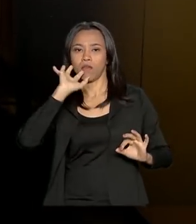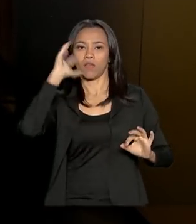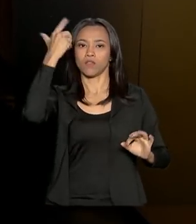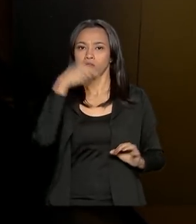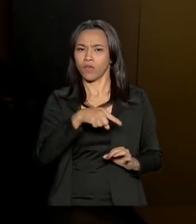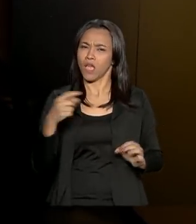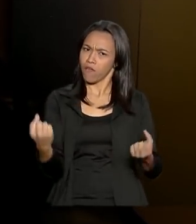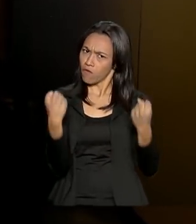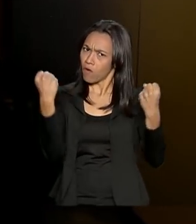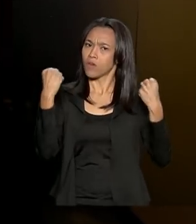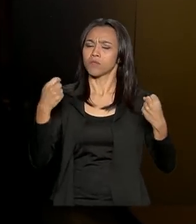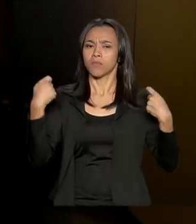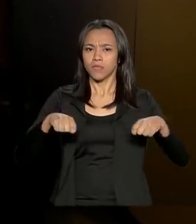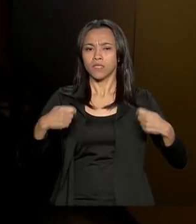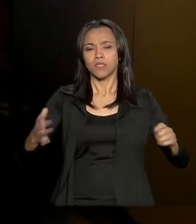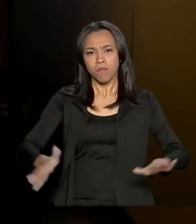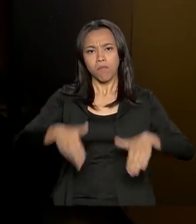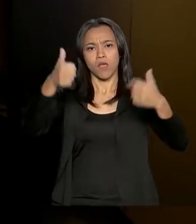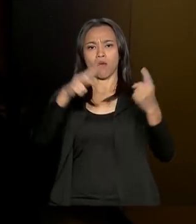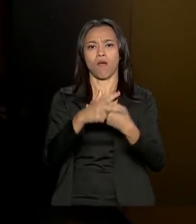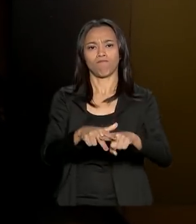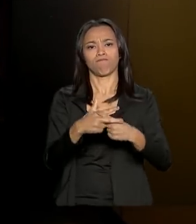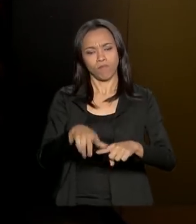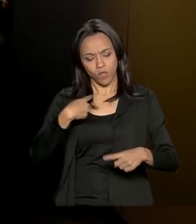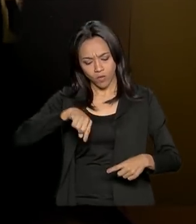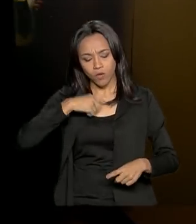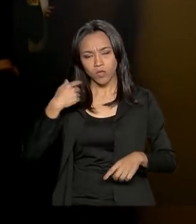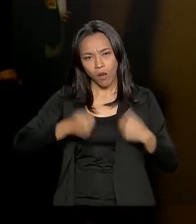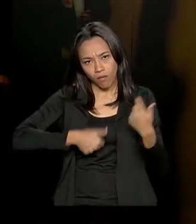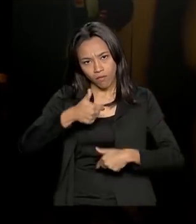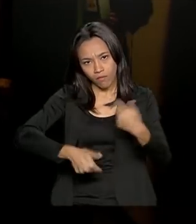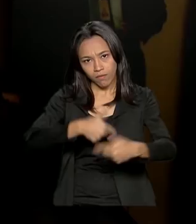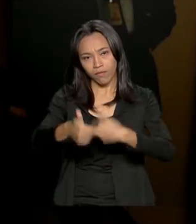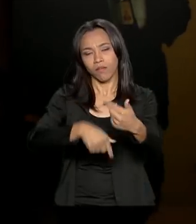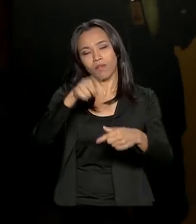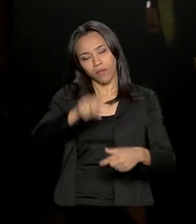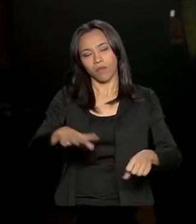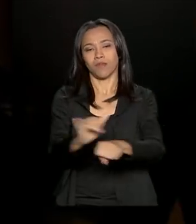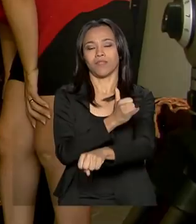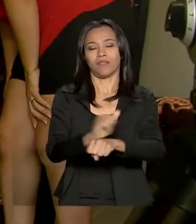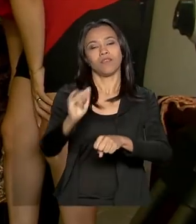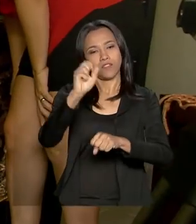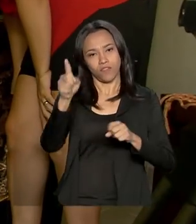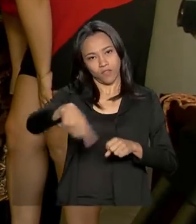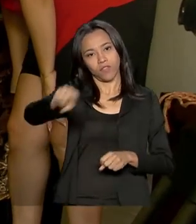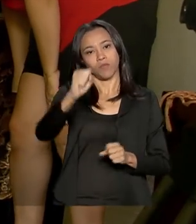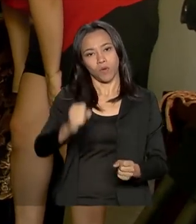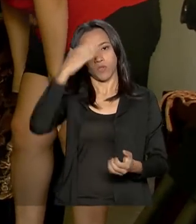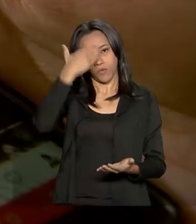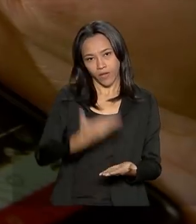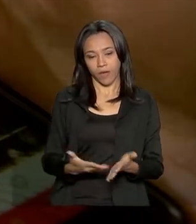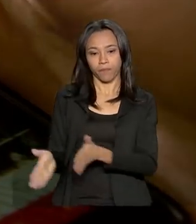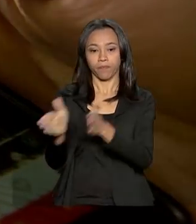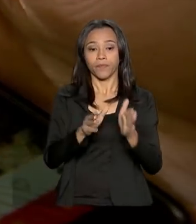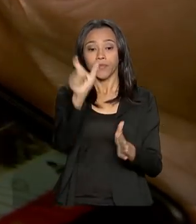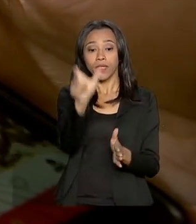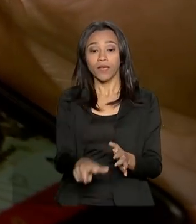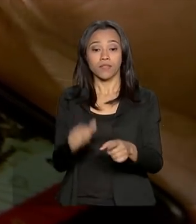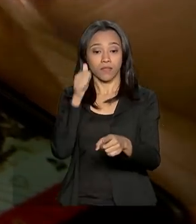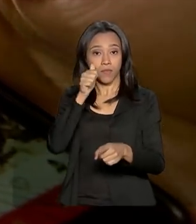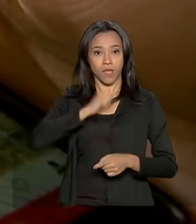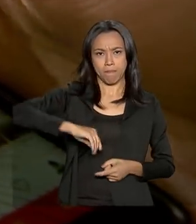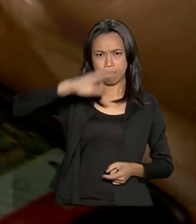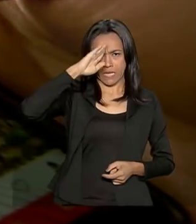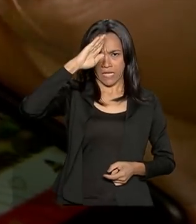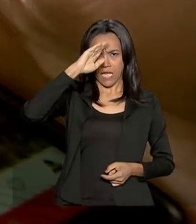melhorado, fortalecido. Estamos trabalhando nessa direção, mas é um instrumento que o Brasil pode confiar. A militar ISIS não se descuida.